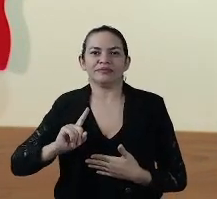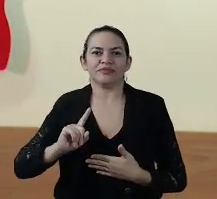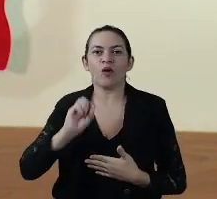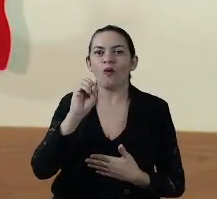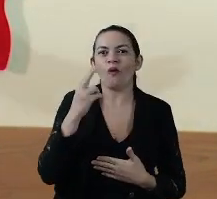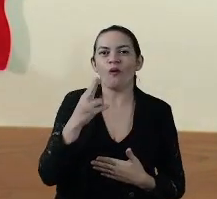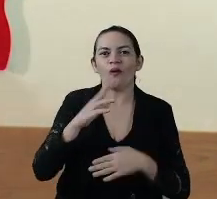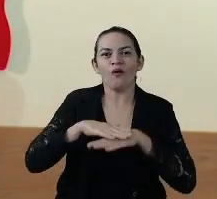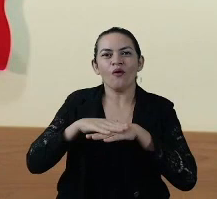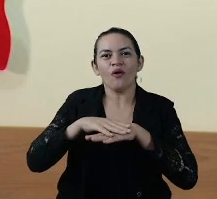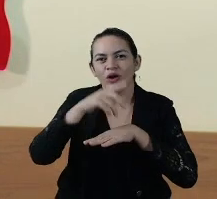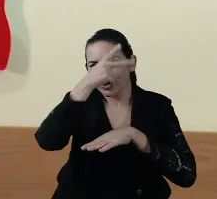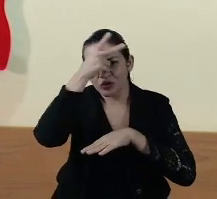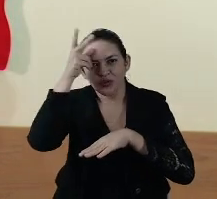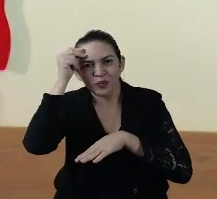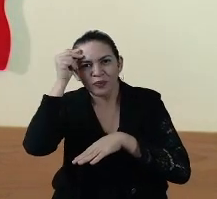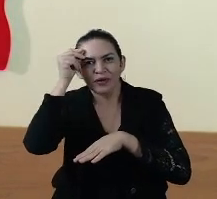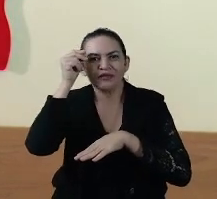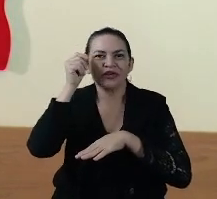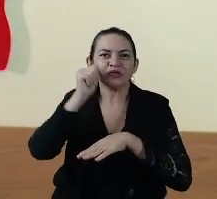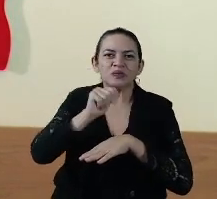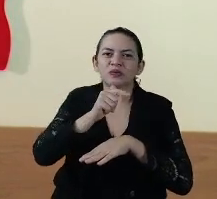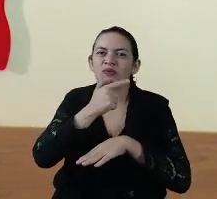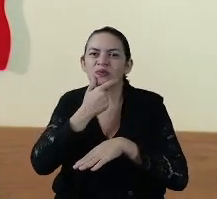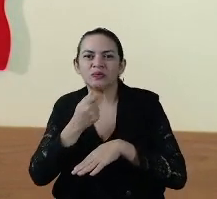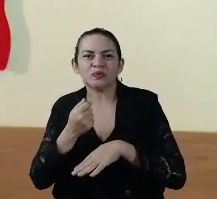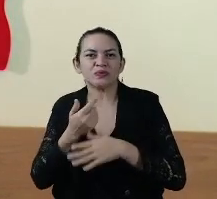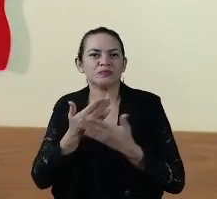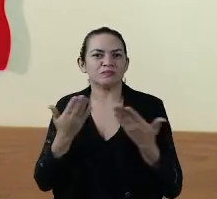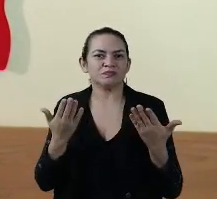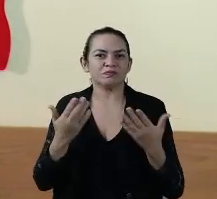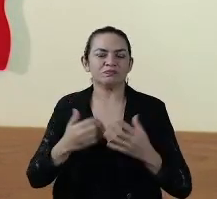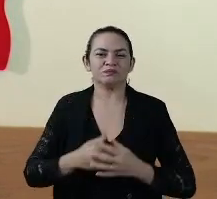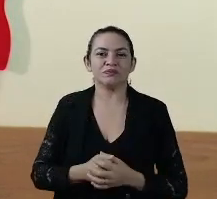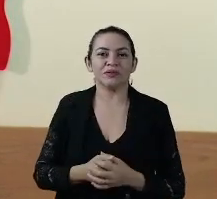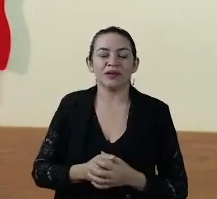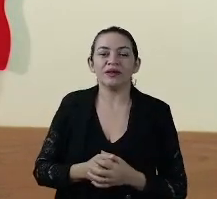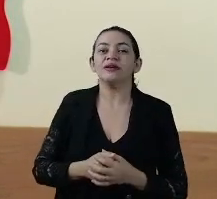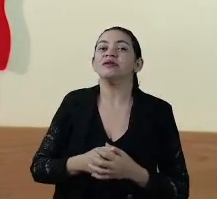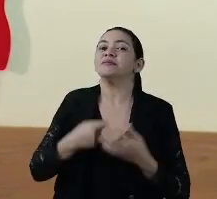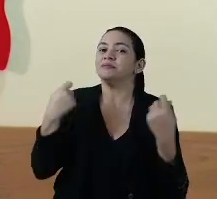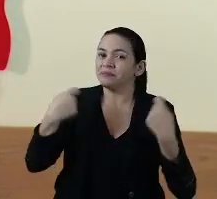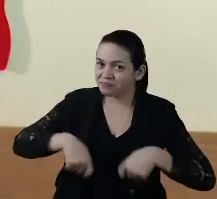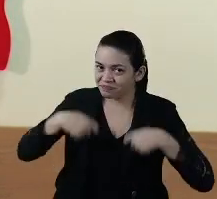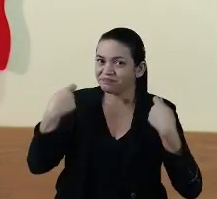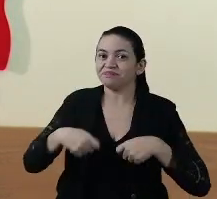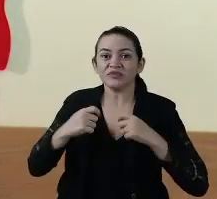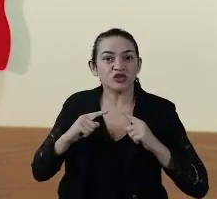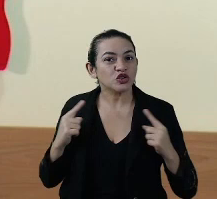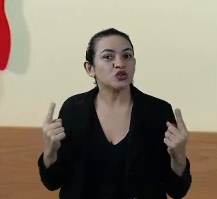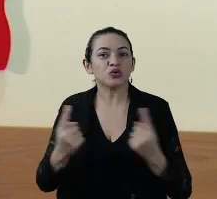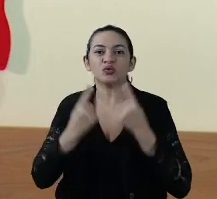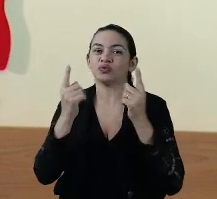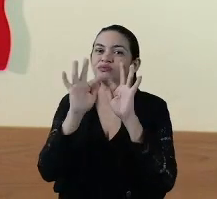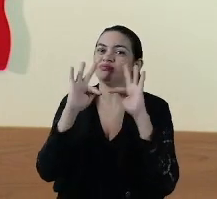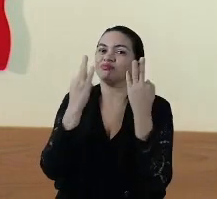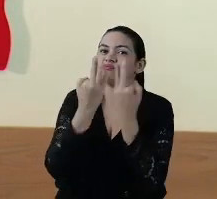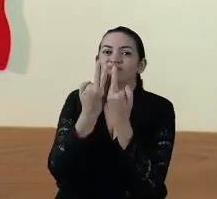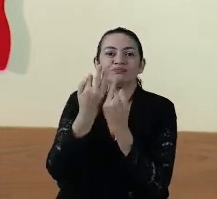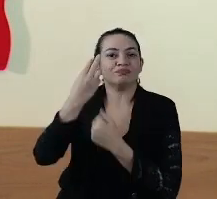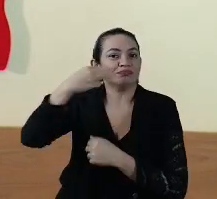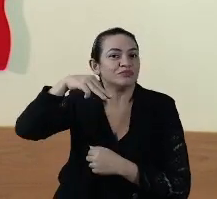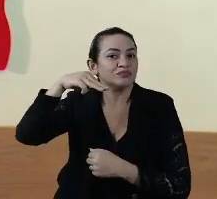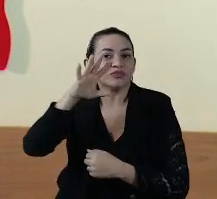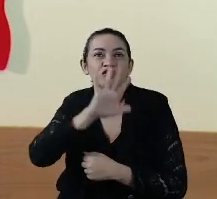ou das senhoras prefeitas, dos senhores prefeitos. Depende, sobretudo, de todas as famílias do Maranhão.